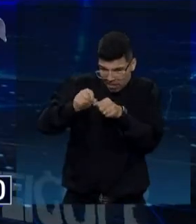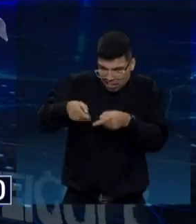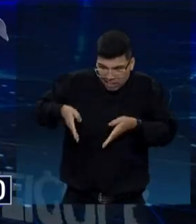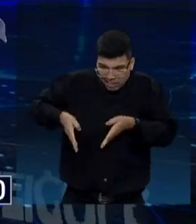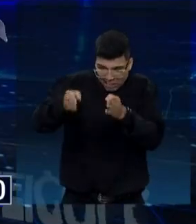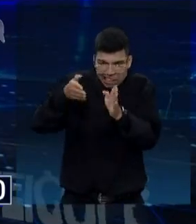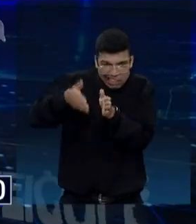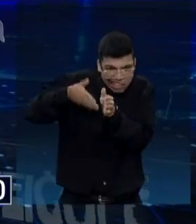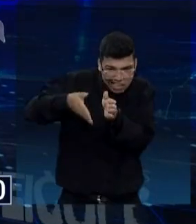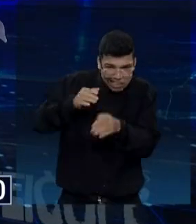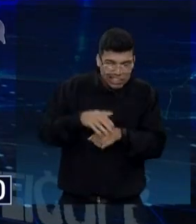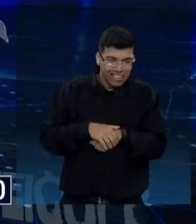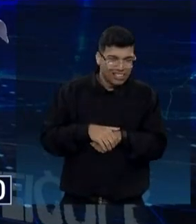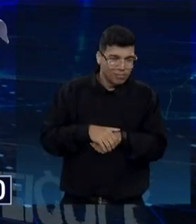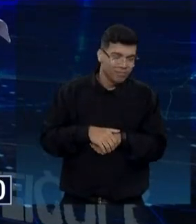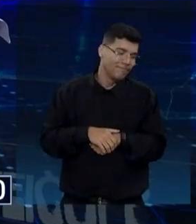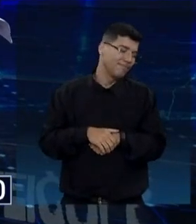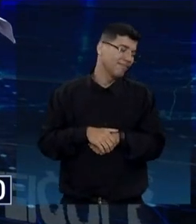Não tem um projeto seu?